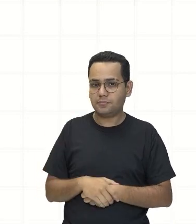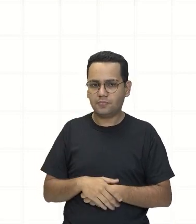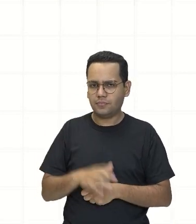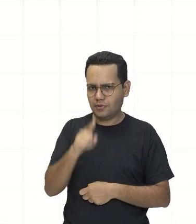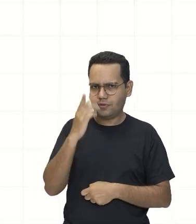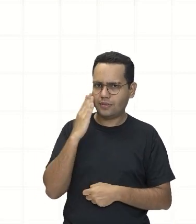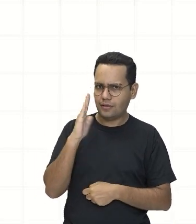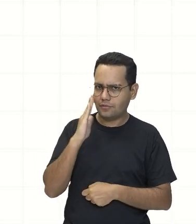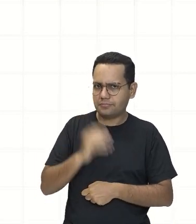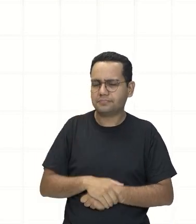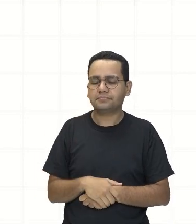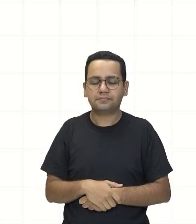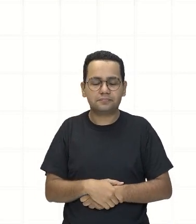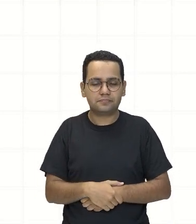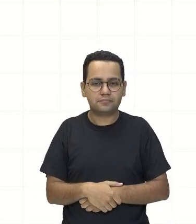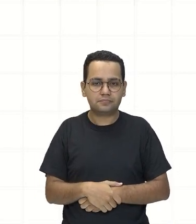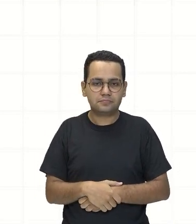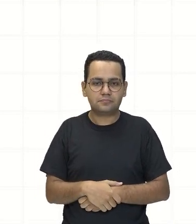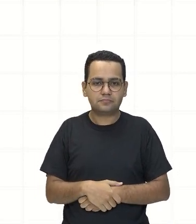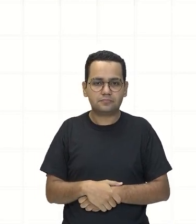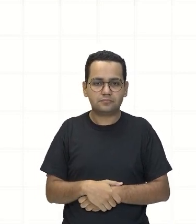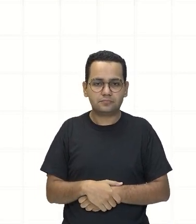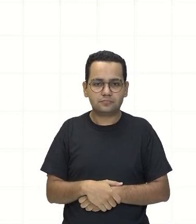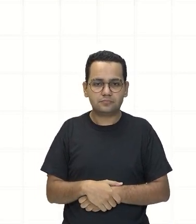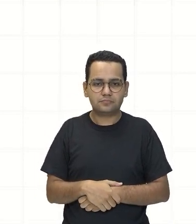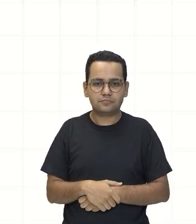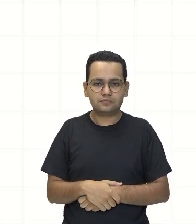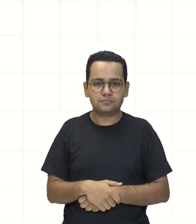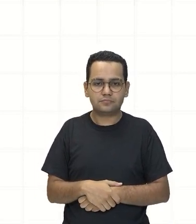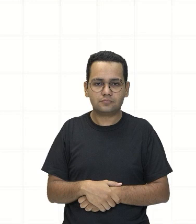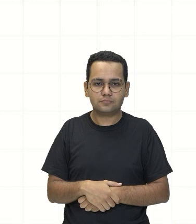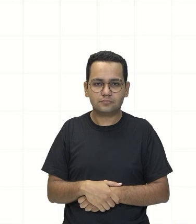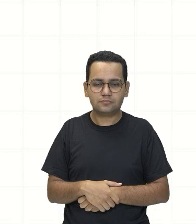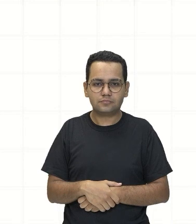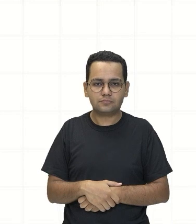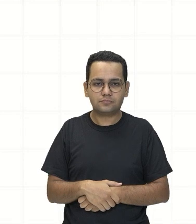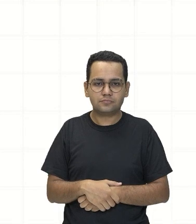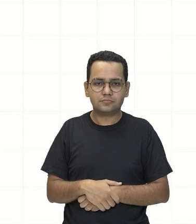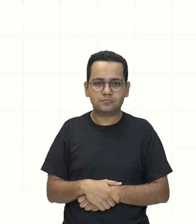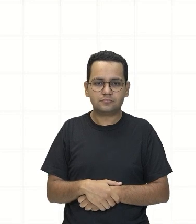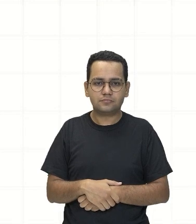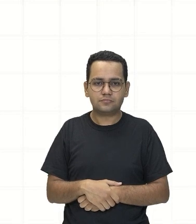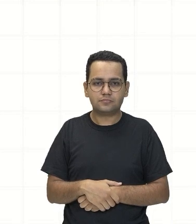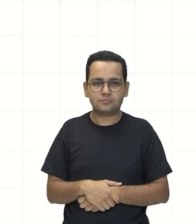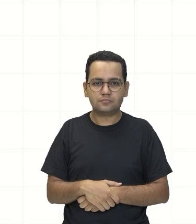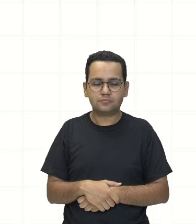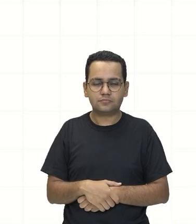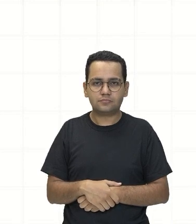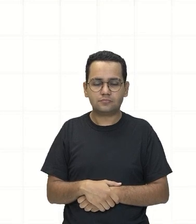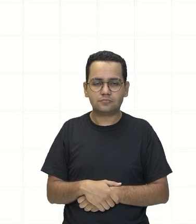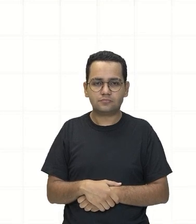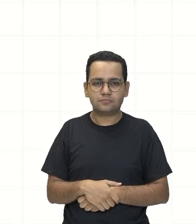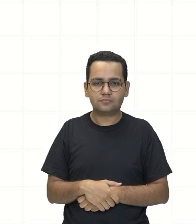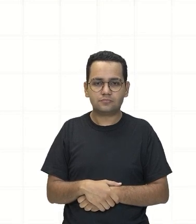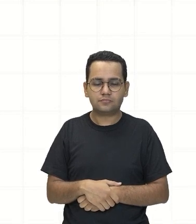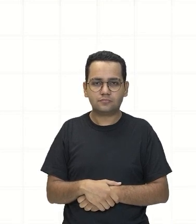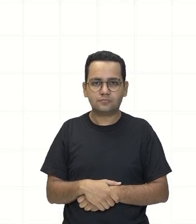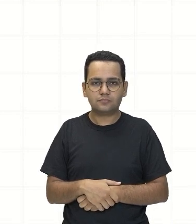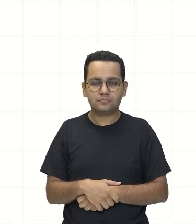4 Portanto, agora sim Olha o que nós temos Nós temos o seguinte Olha lá